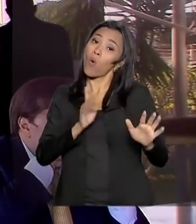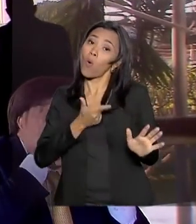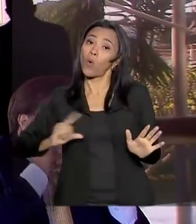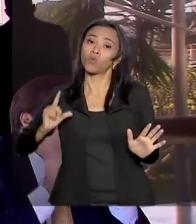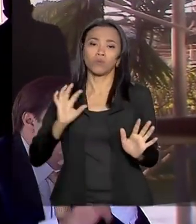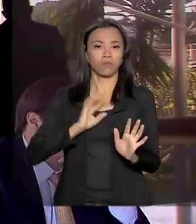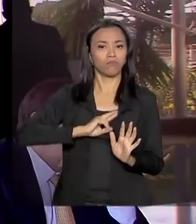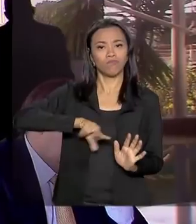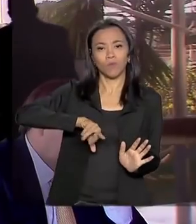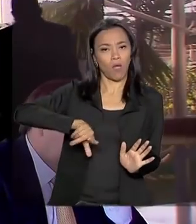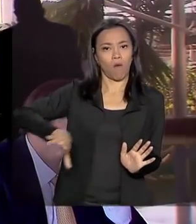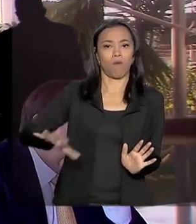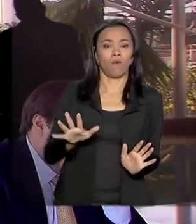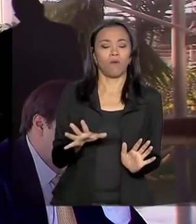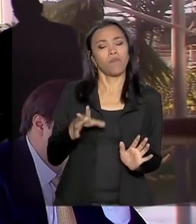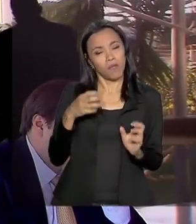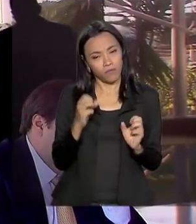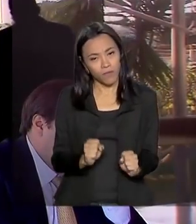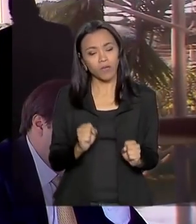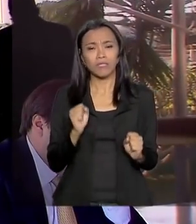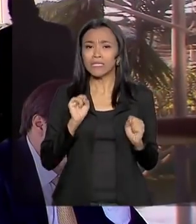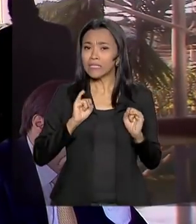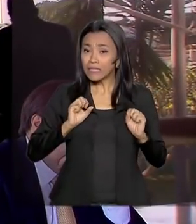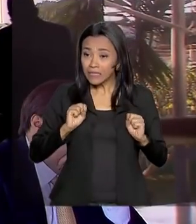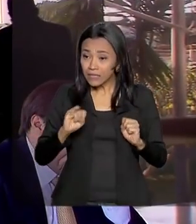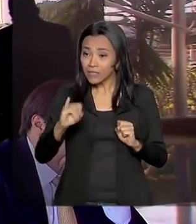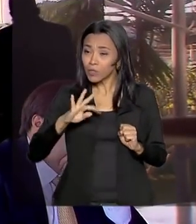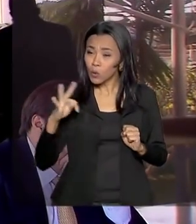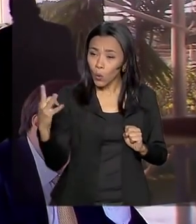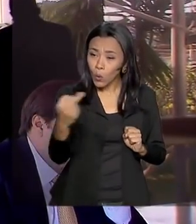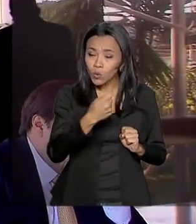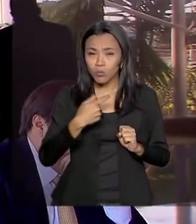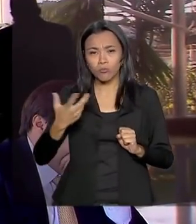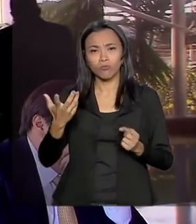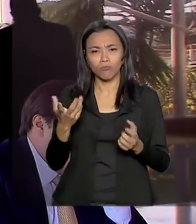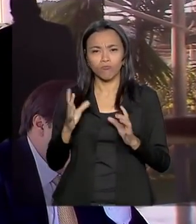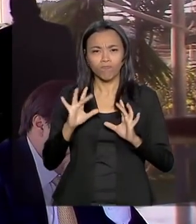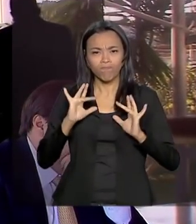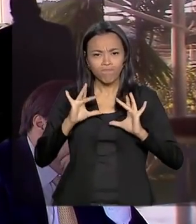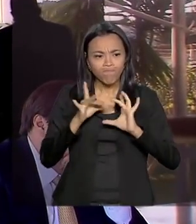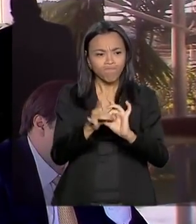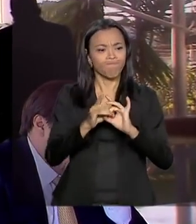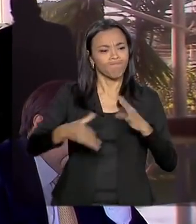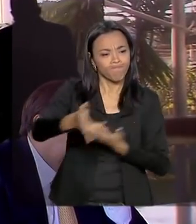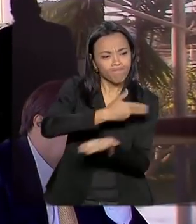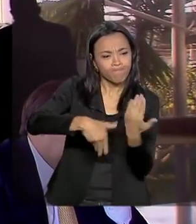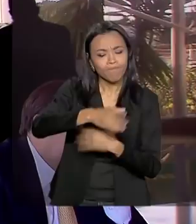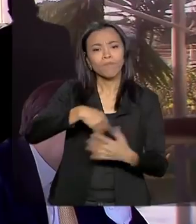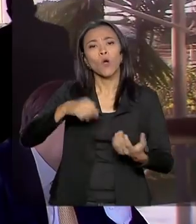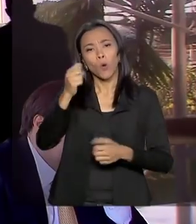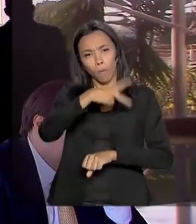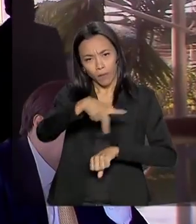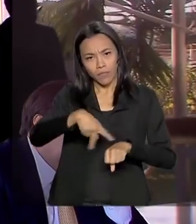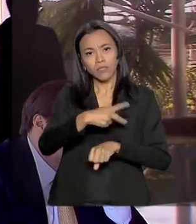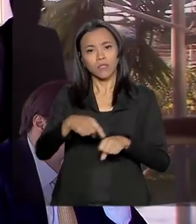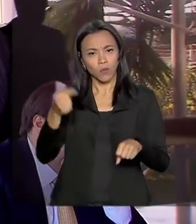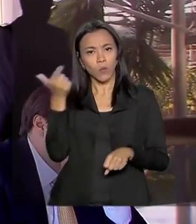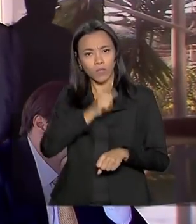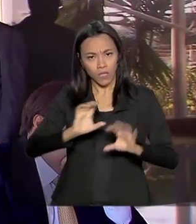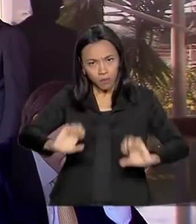dado momento, né, pra poder ganhar lá na frente. Se todo mundo agir com esse espírito, o Brasil sai da situação que se encontra.